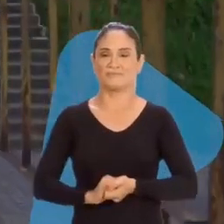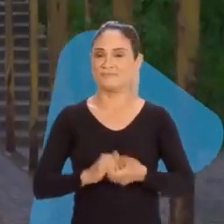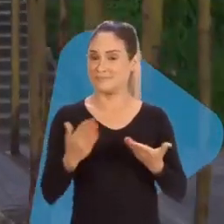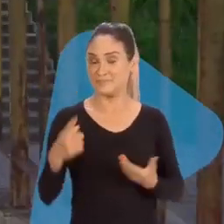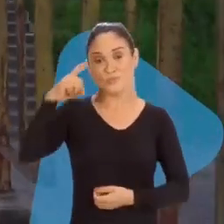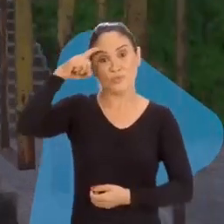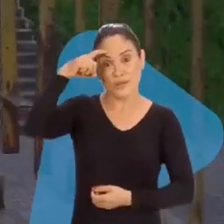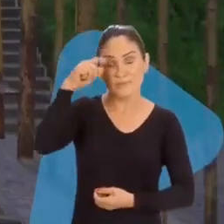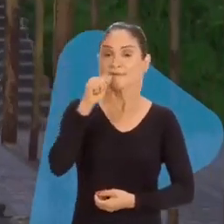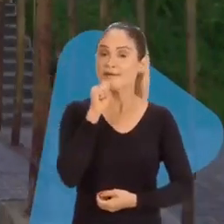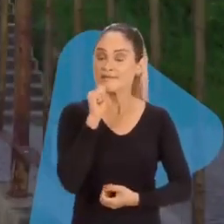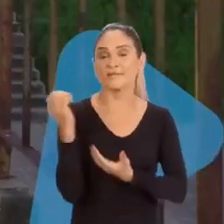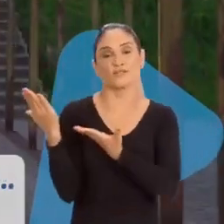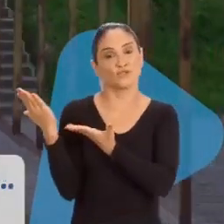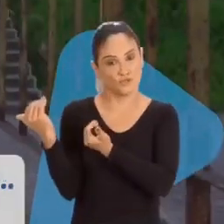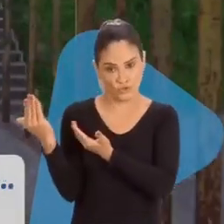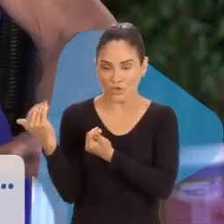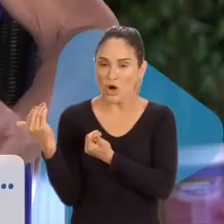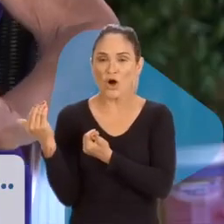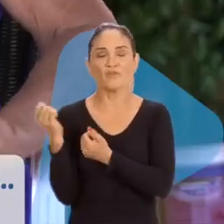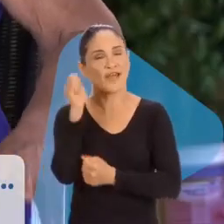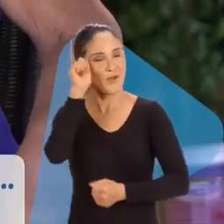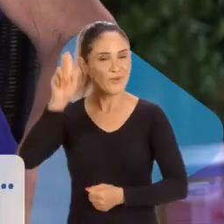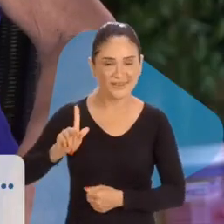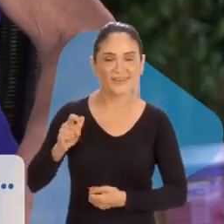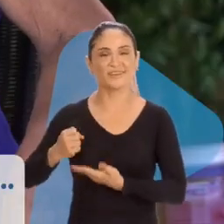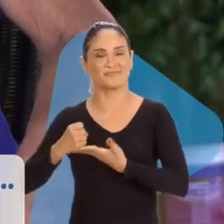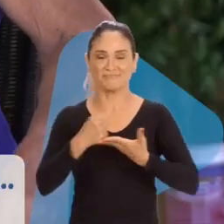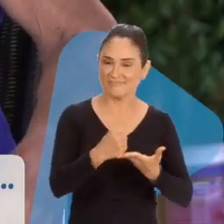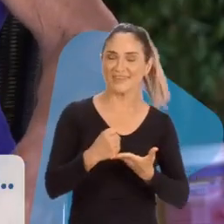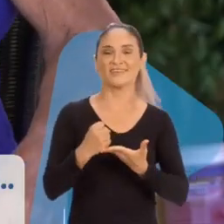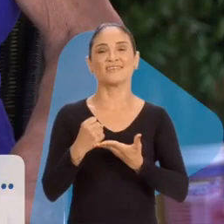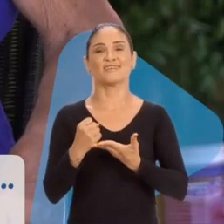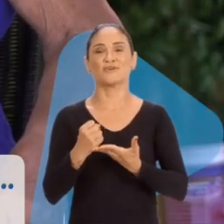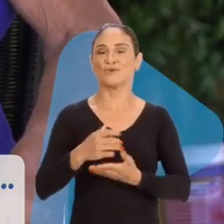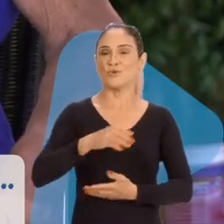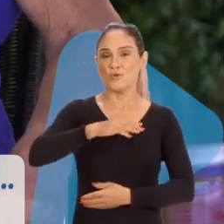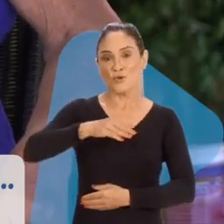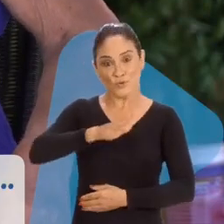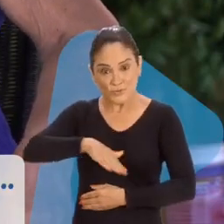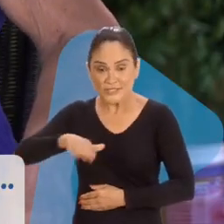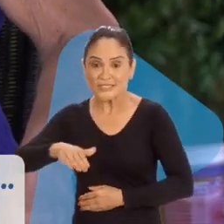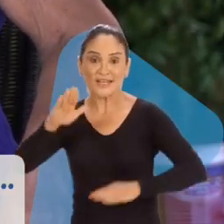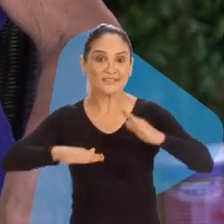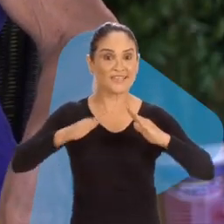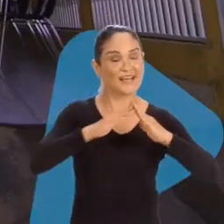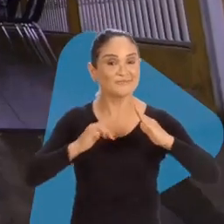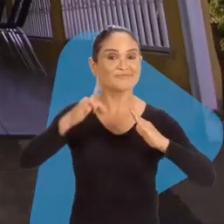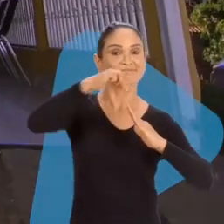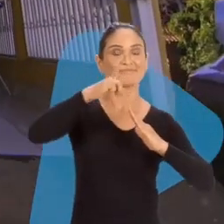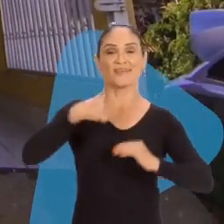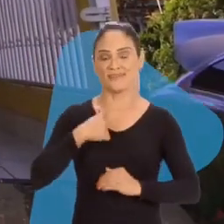O Kleber era um rapazinho novo, bem esperto, ajudando o menino a subir na casa.